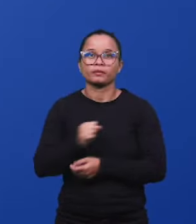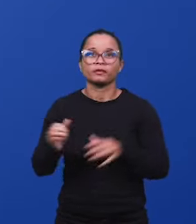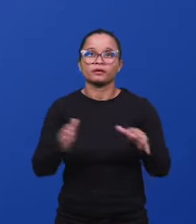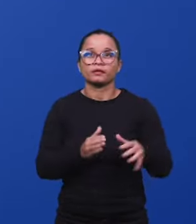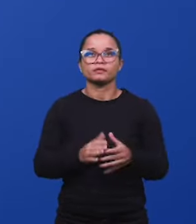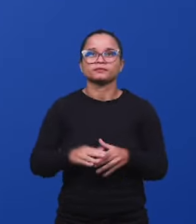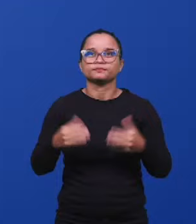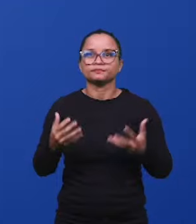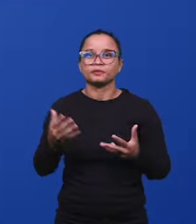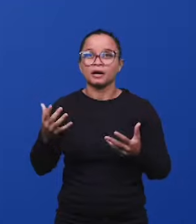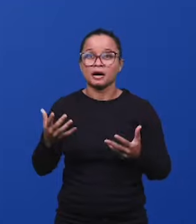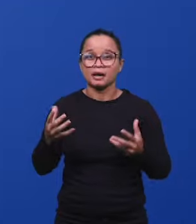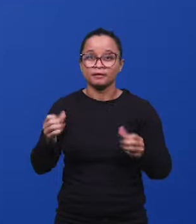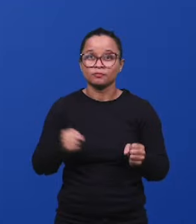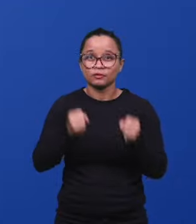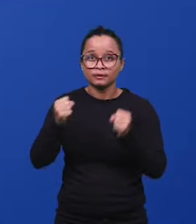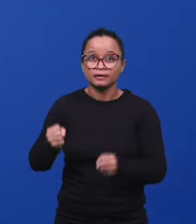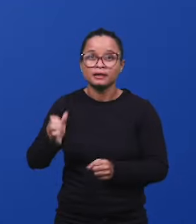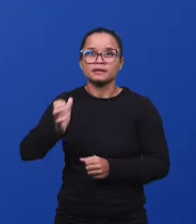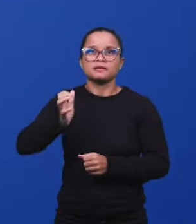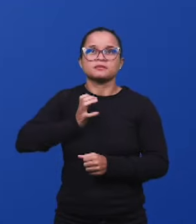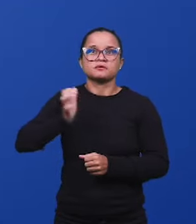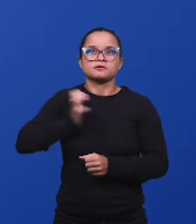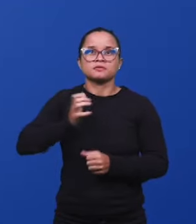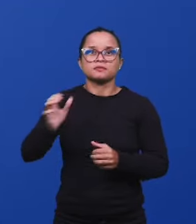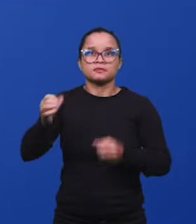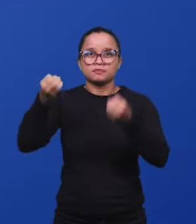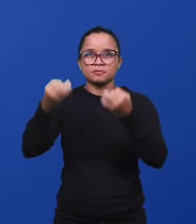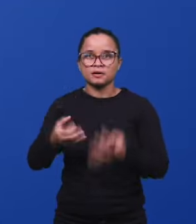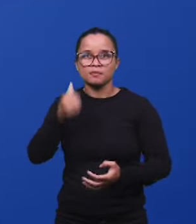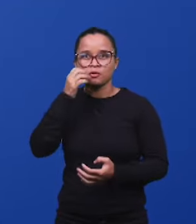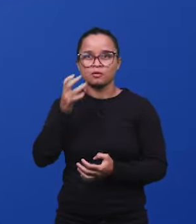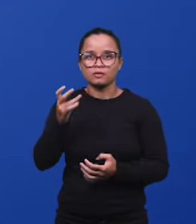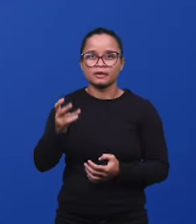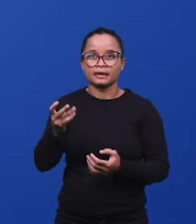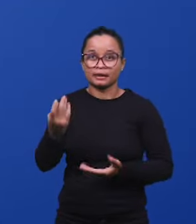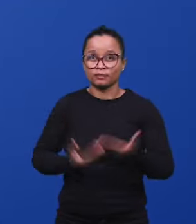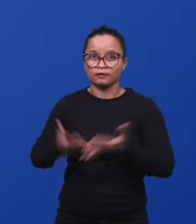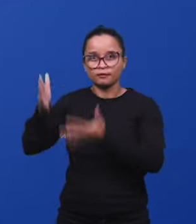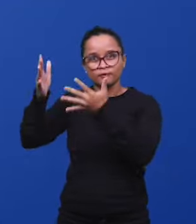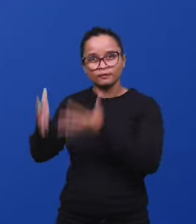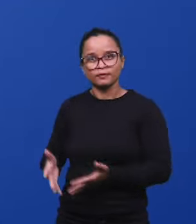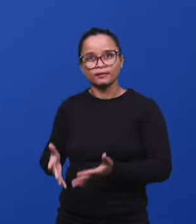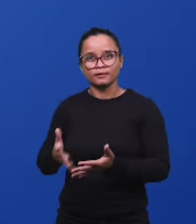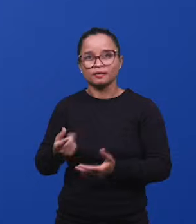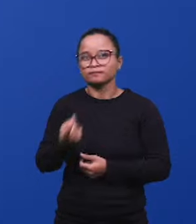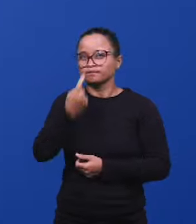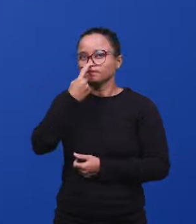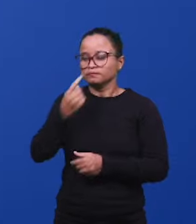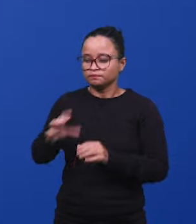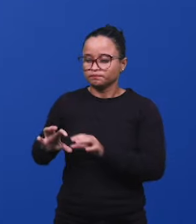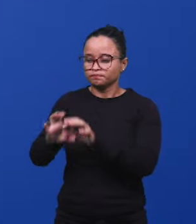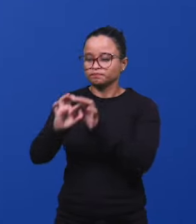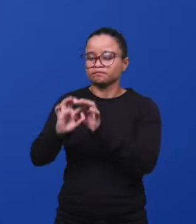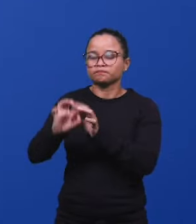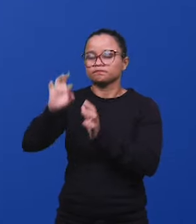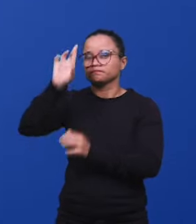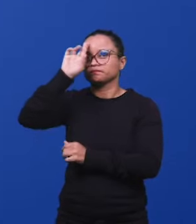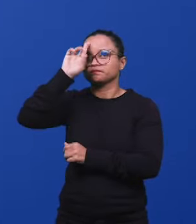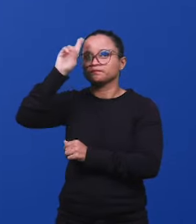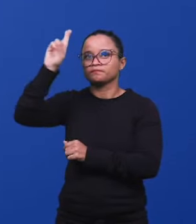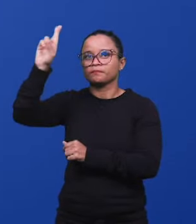Le grande ricchezze descritte dalla esposa, que é a chiesa fedele, só nessa intimidade da